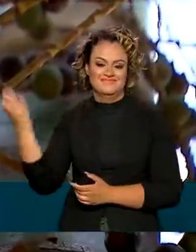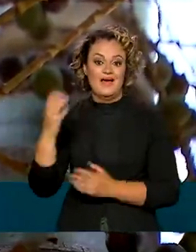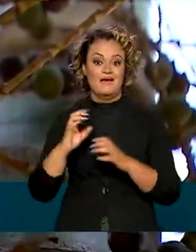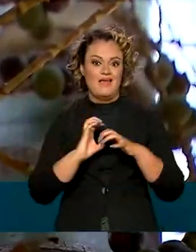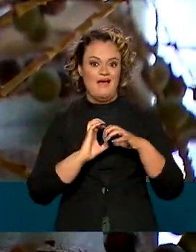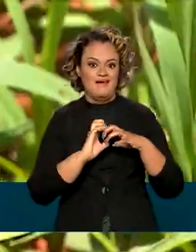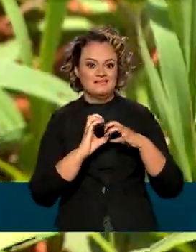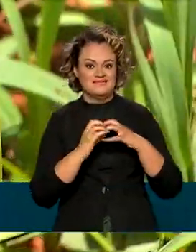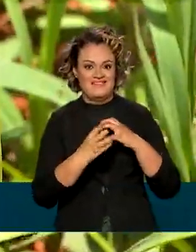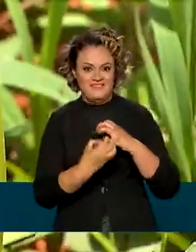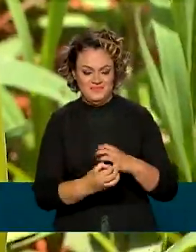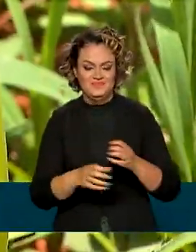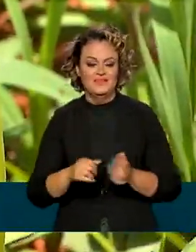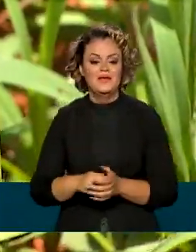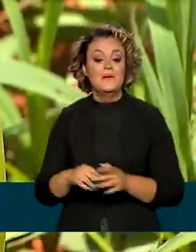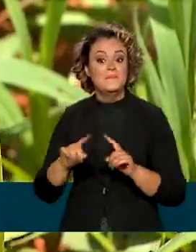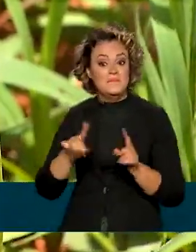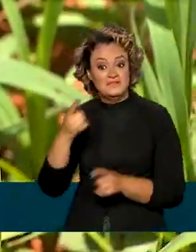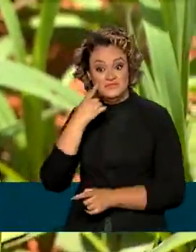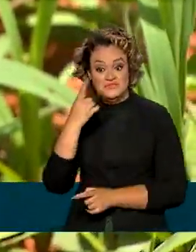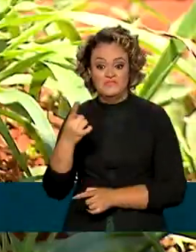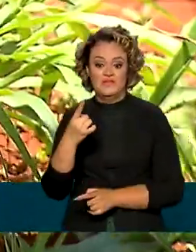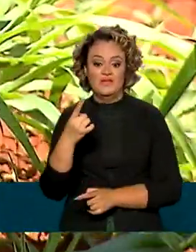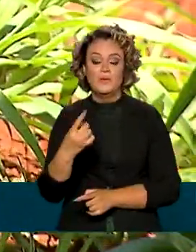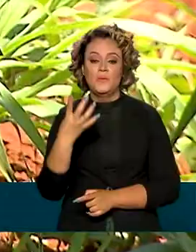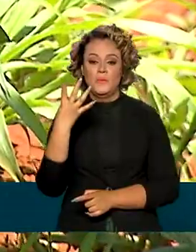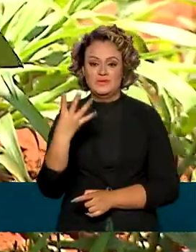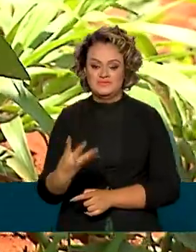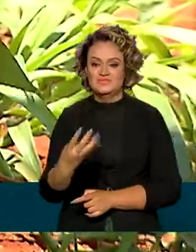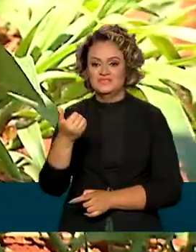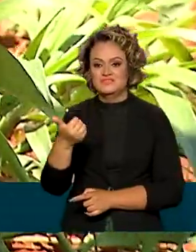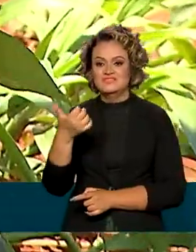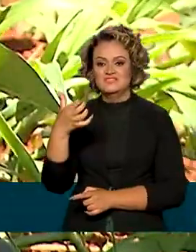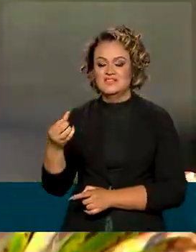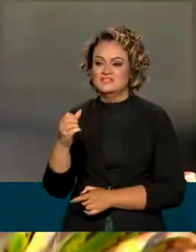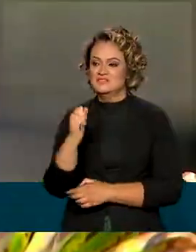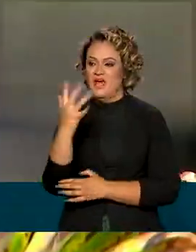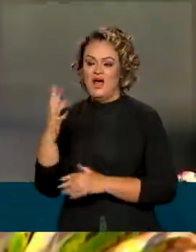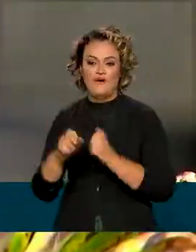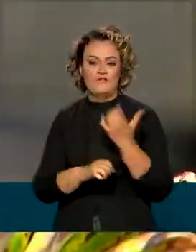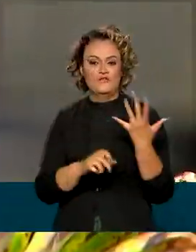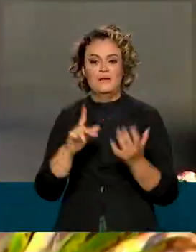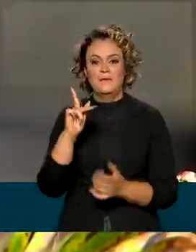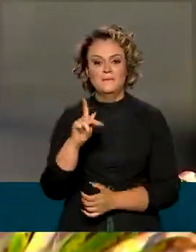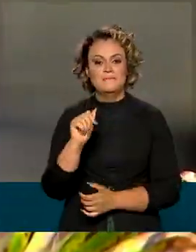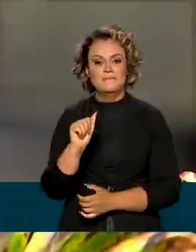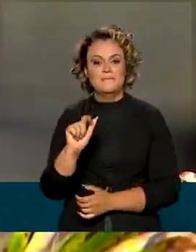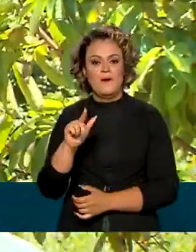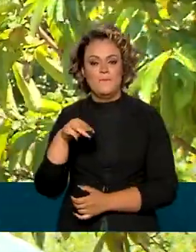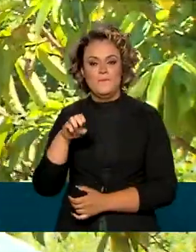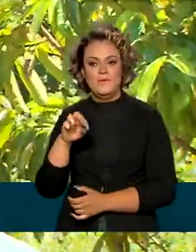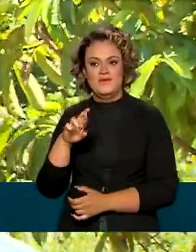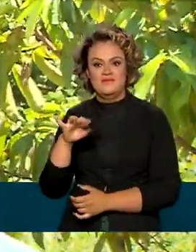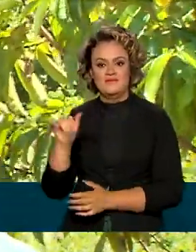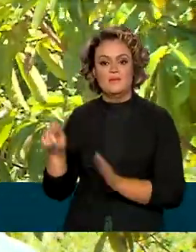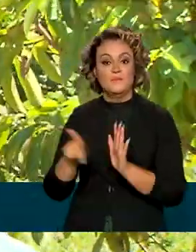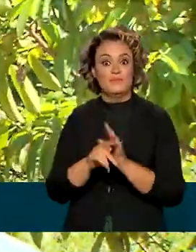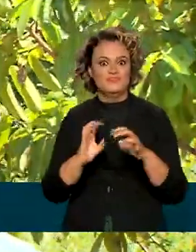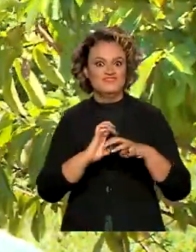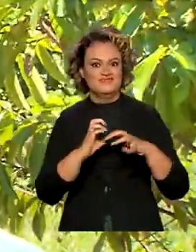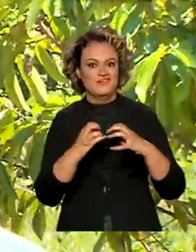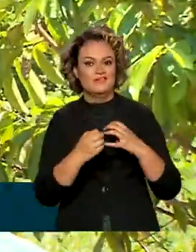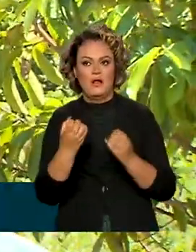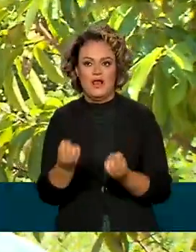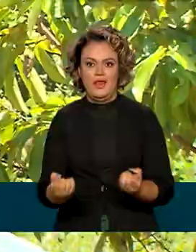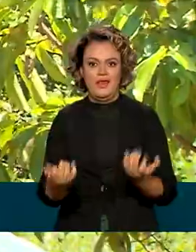amazônica. Já é possível ver as 416 palmeiras do açaí crescendo. A previsão da gente é